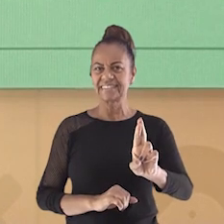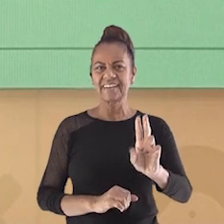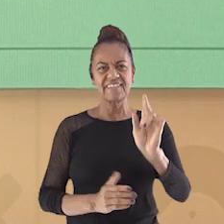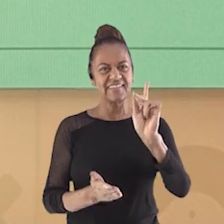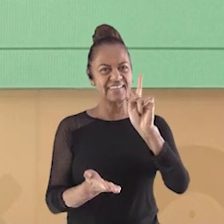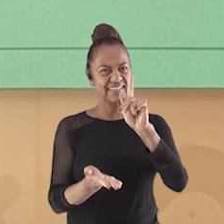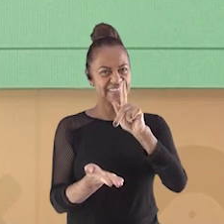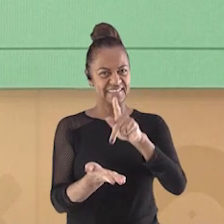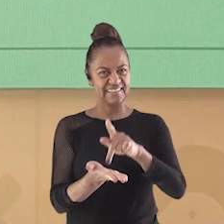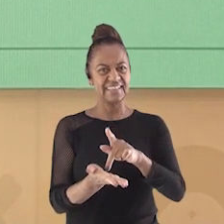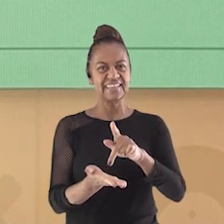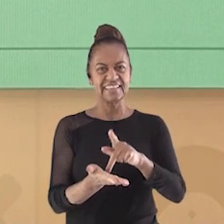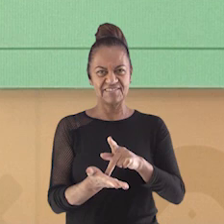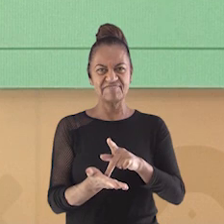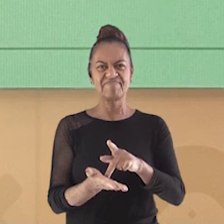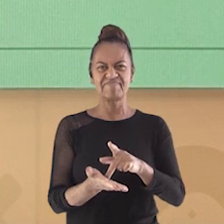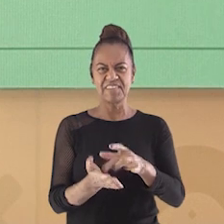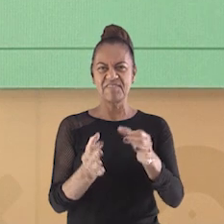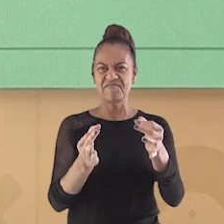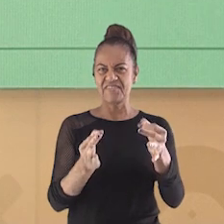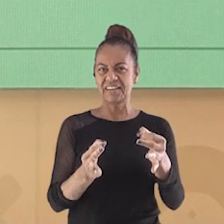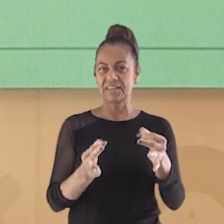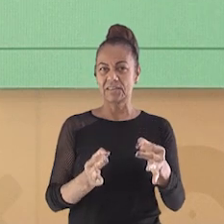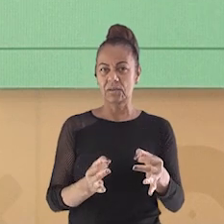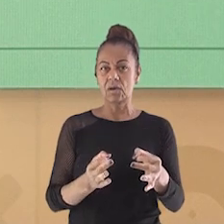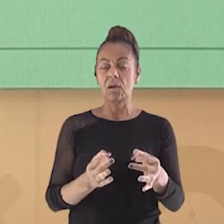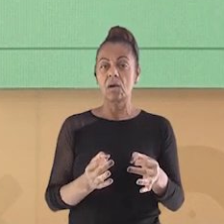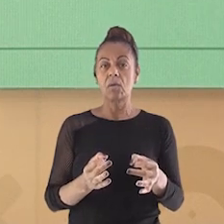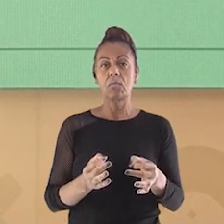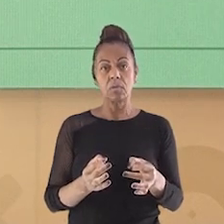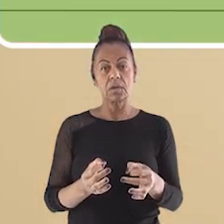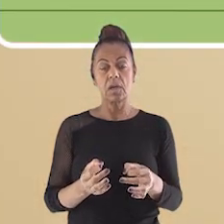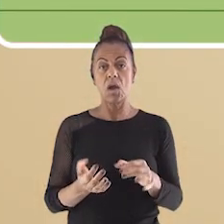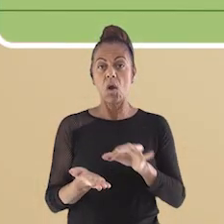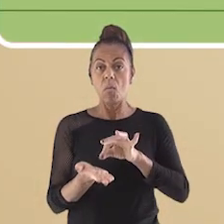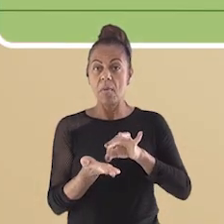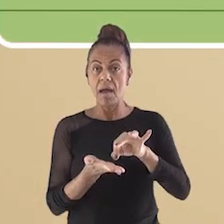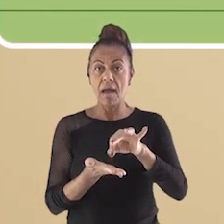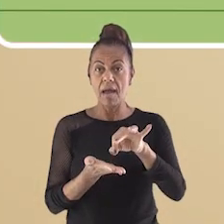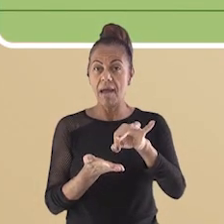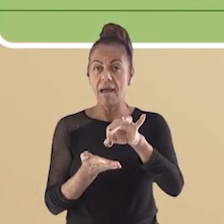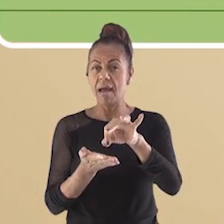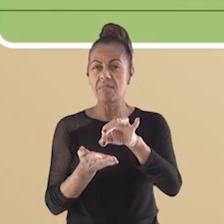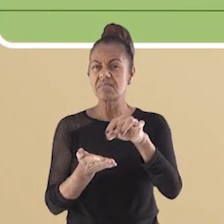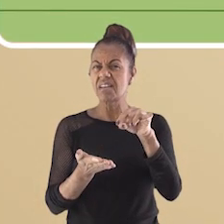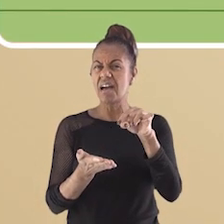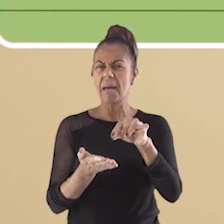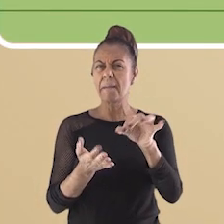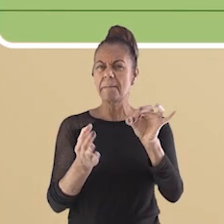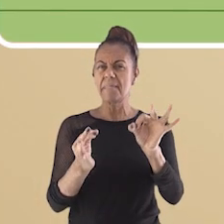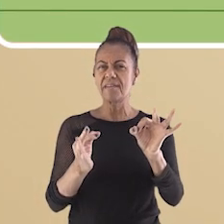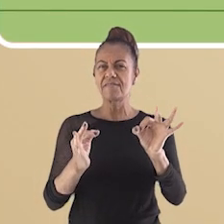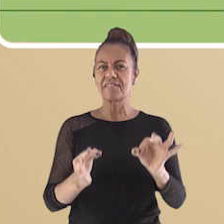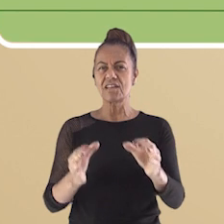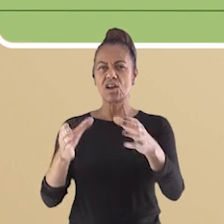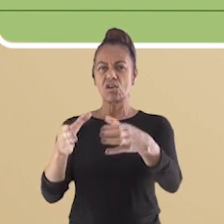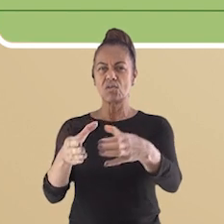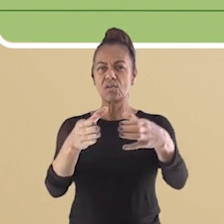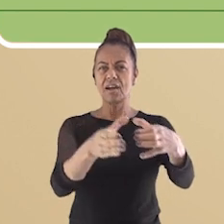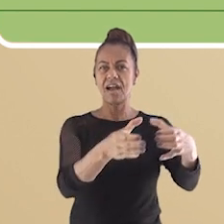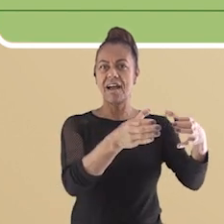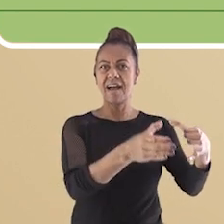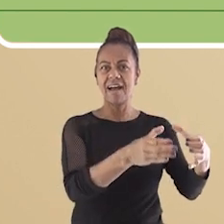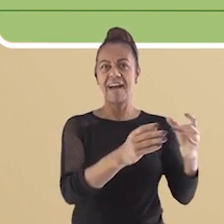resposta é verdadeiro. Exatamente. O Google Maps é uma ótima ferramenta para nos